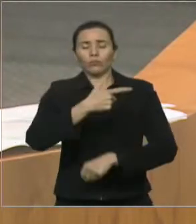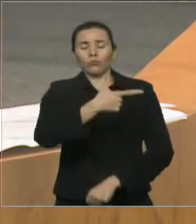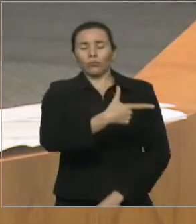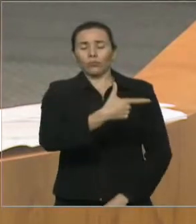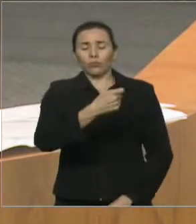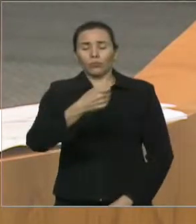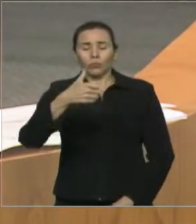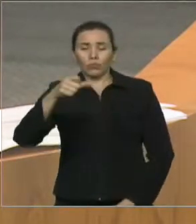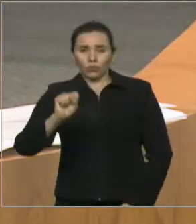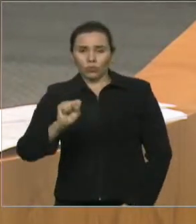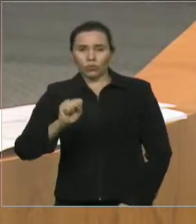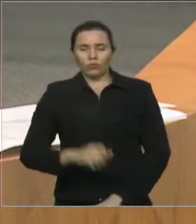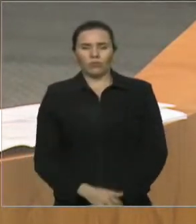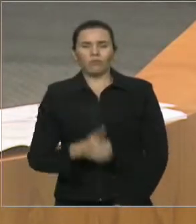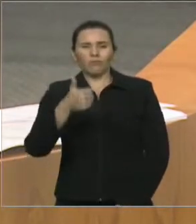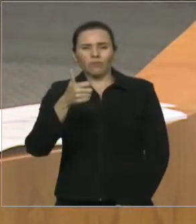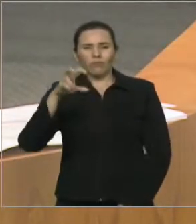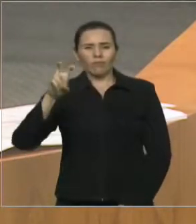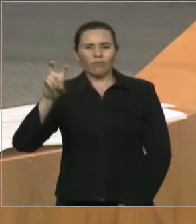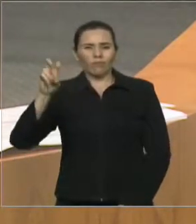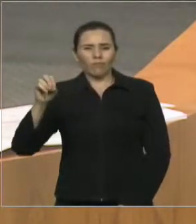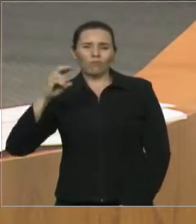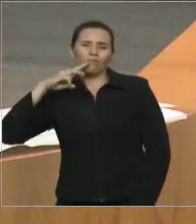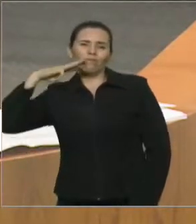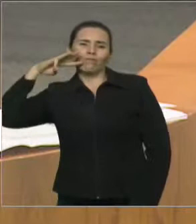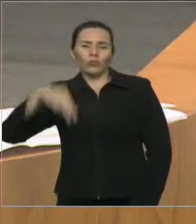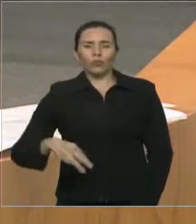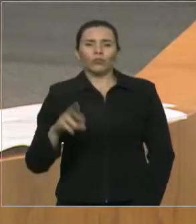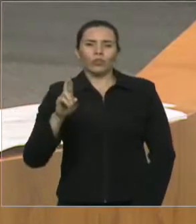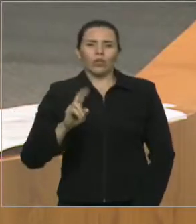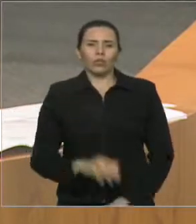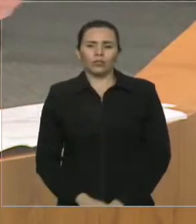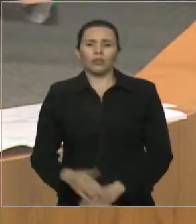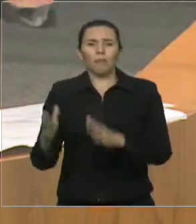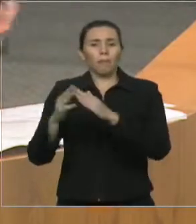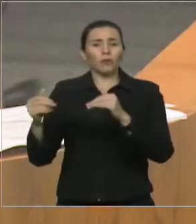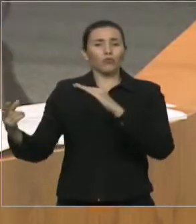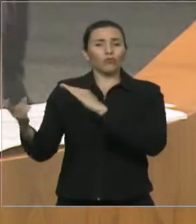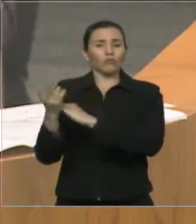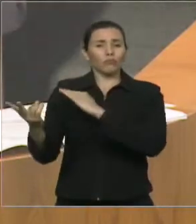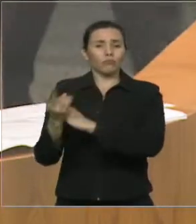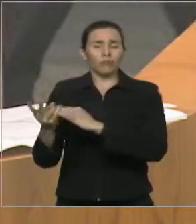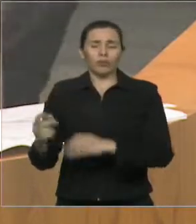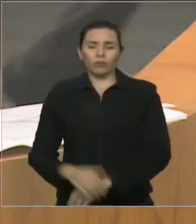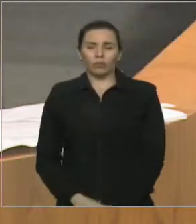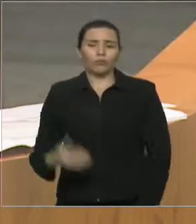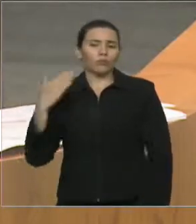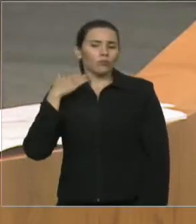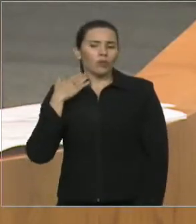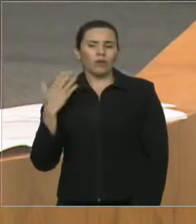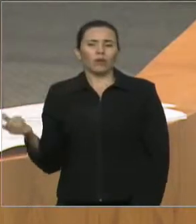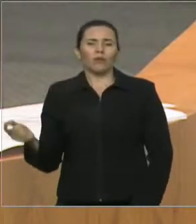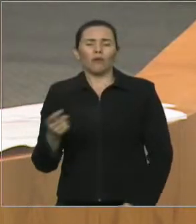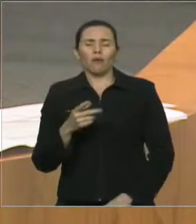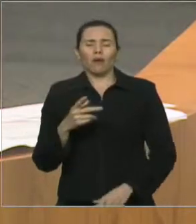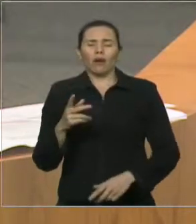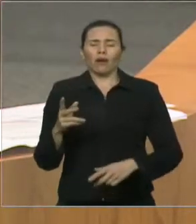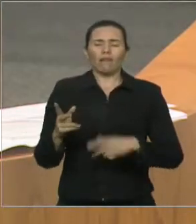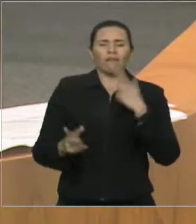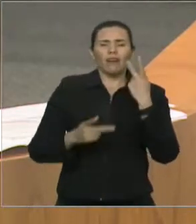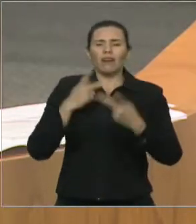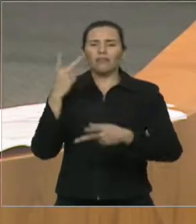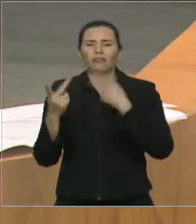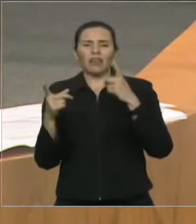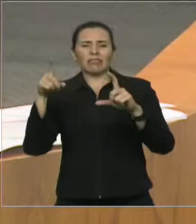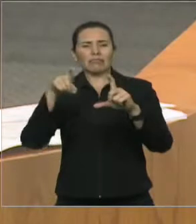Se alguém diga o contrário, ou esse empréstimo aqui, que nós vimos aqui, que às vezes alguém diz assim, é débito do governo passado. Nossa, a